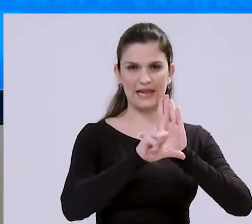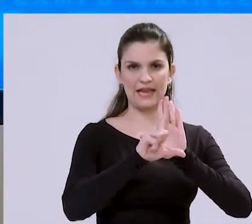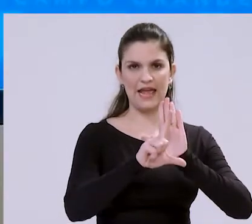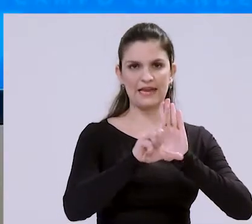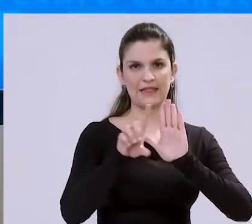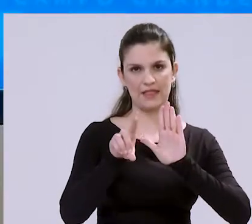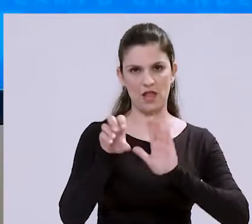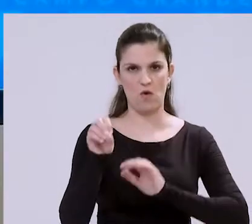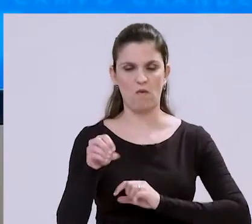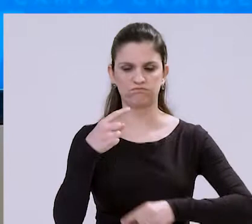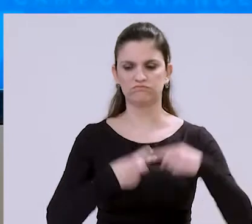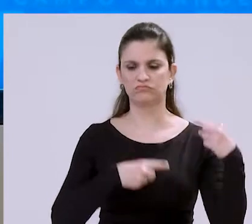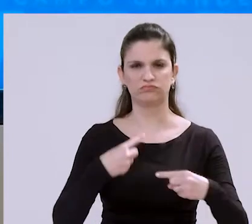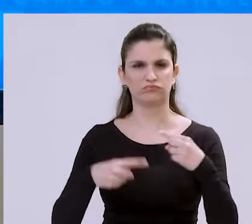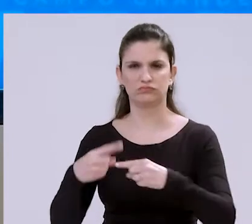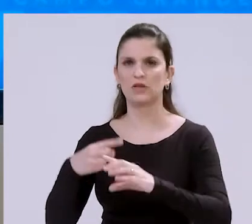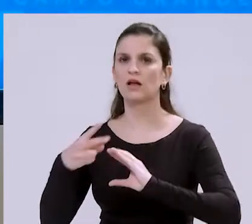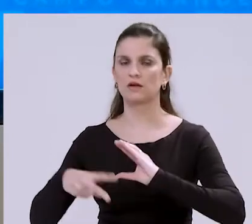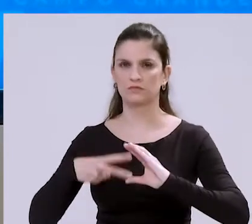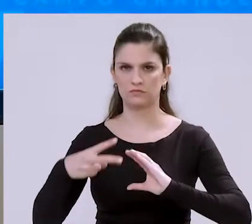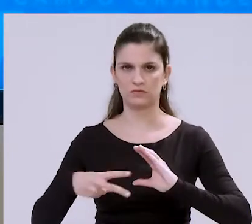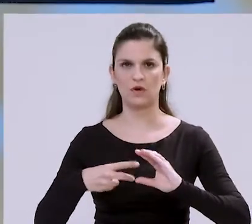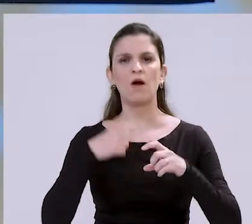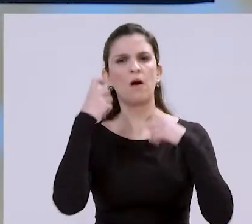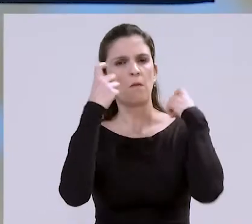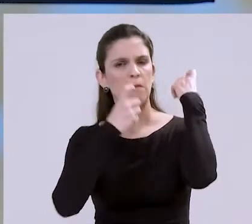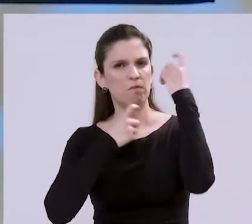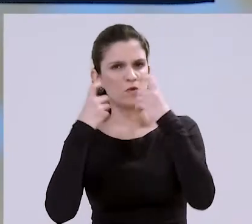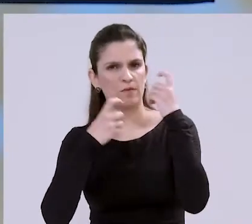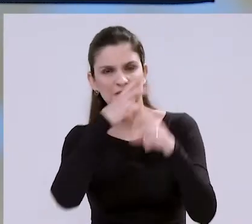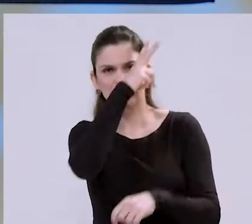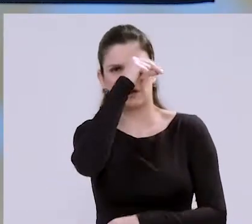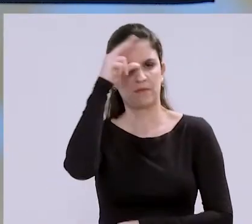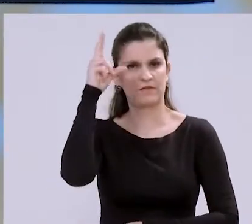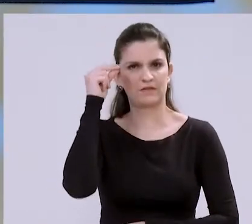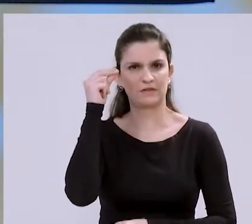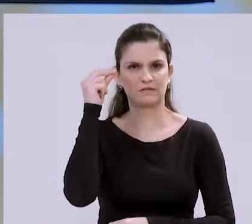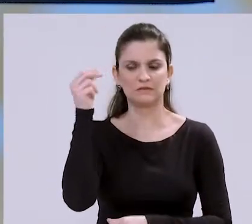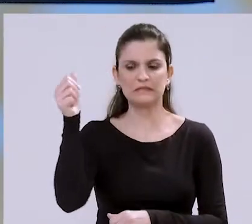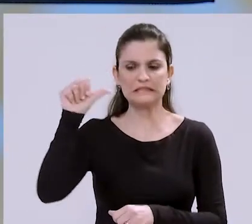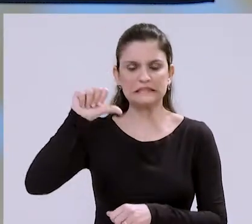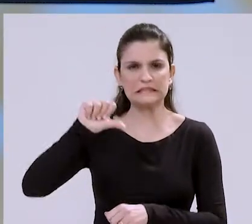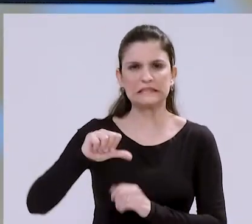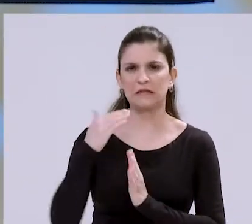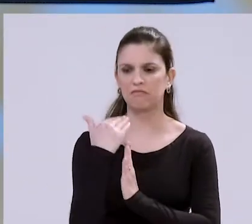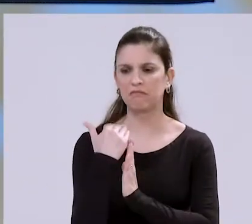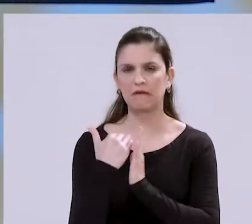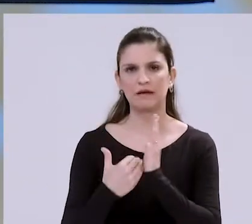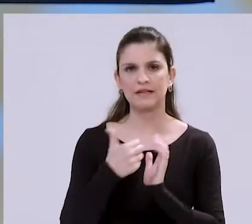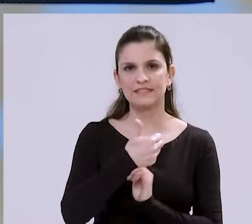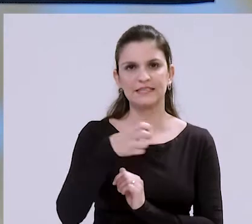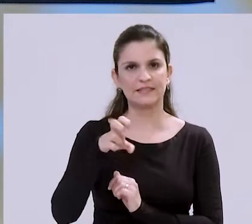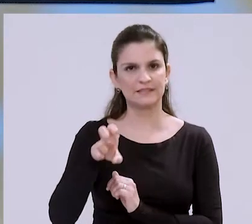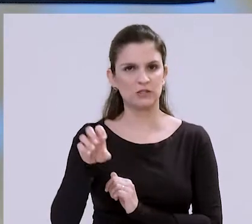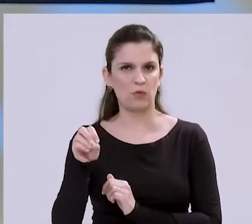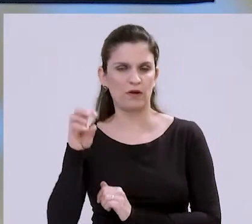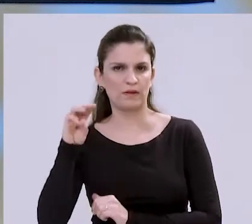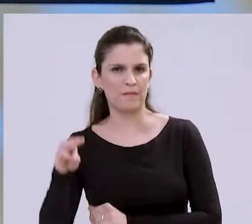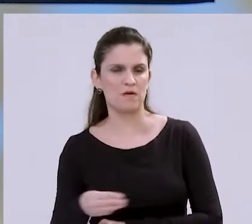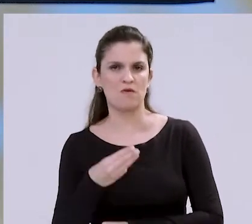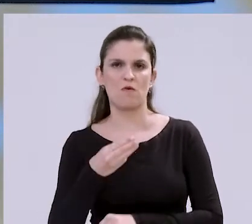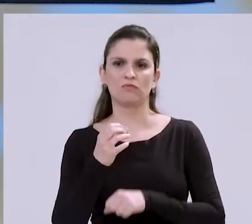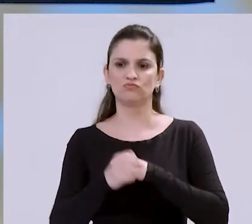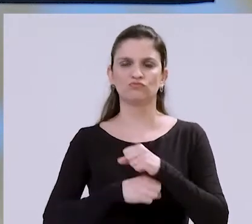LDO foi amplamente debatida na Câmara Municipal. A preocupação da Prefeitura é com a queda de até 150